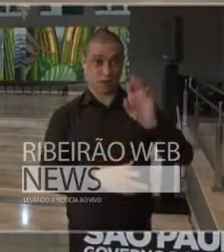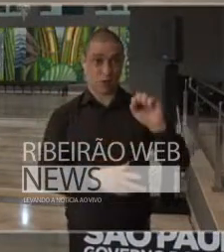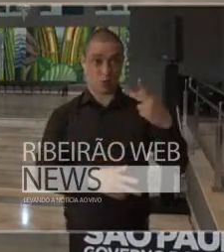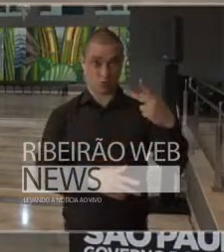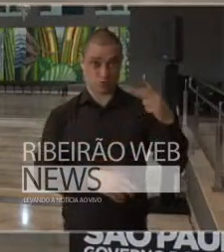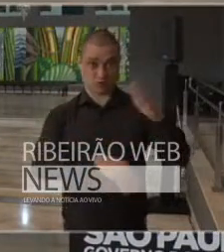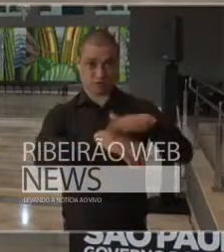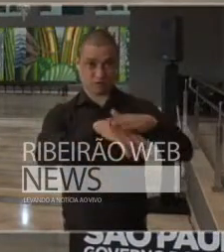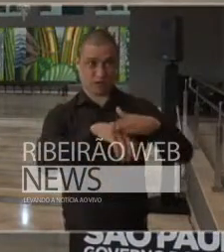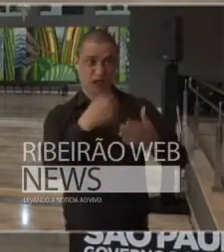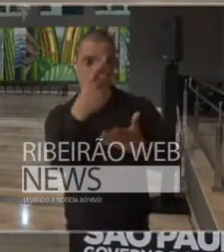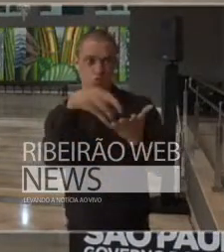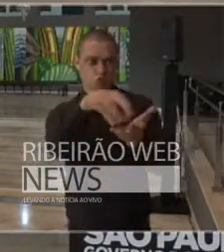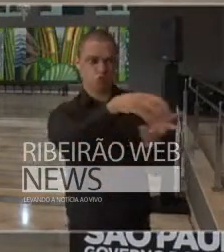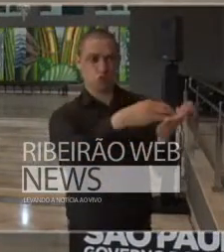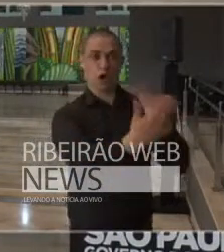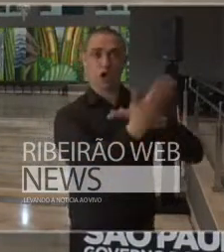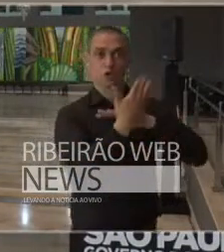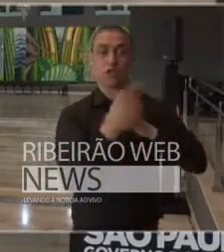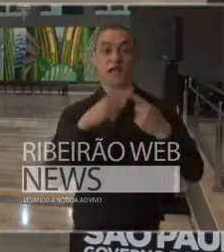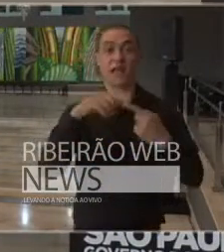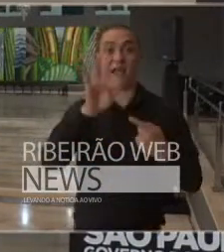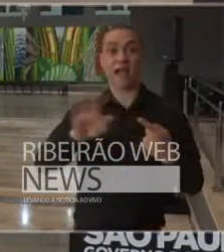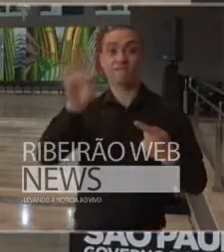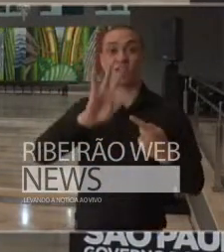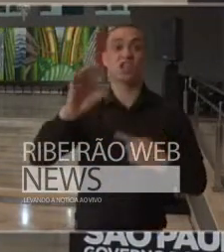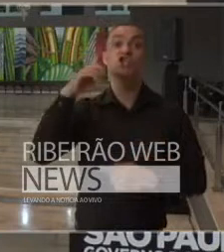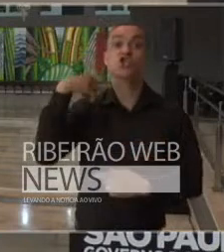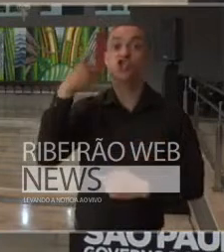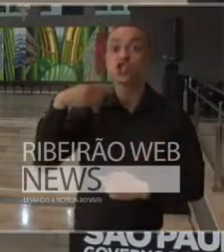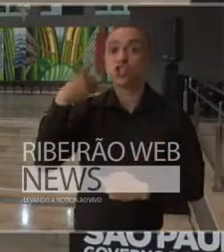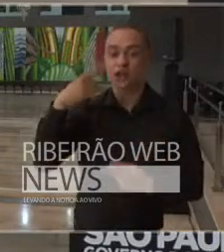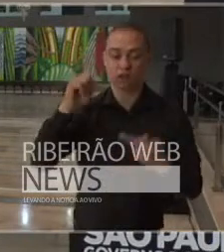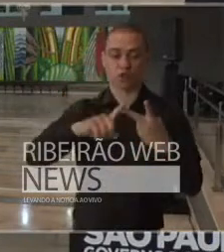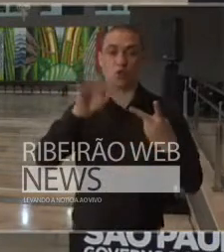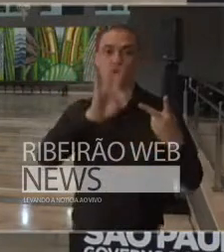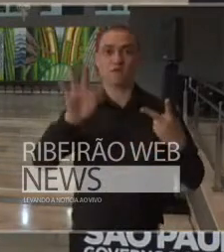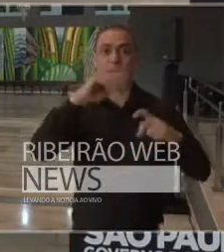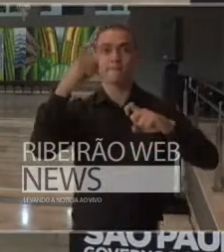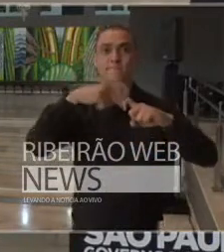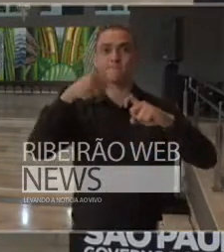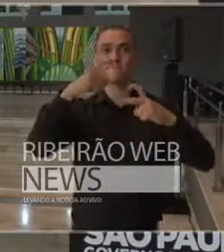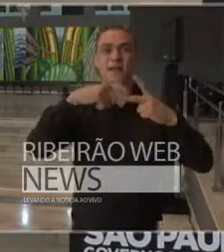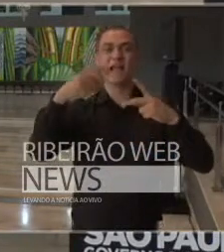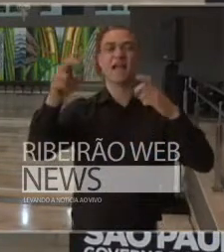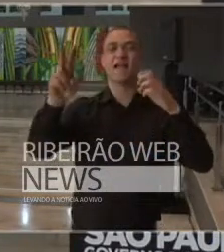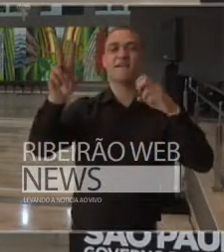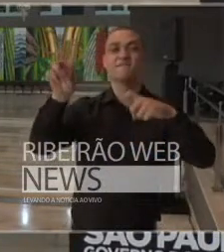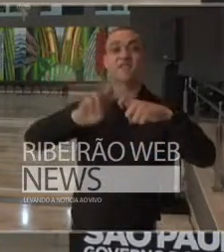que nos ajudaram, estava a Faculdade de Direito, a Faculdade de Medicina Veterinária